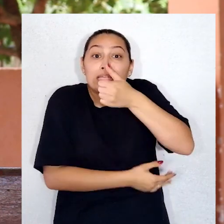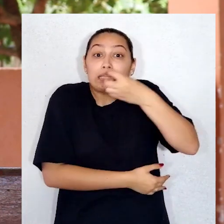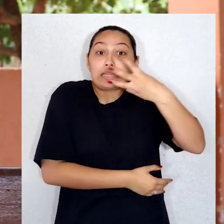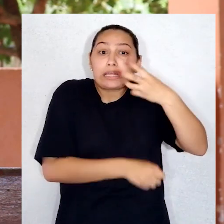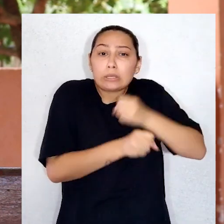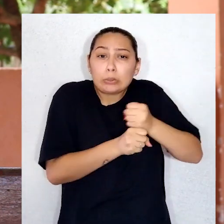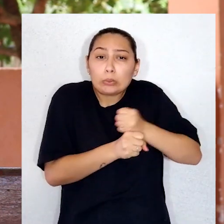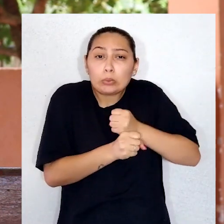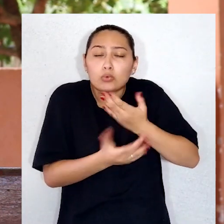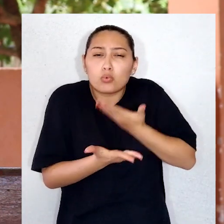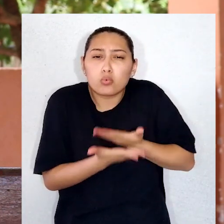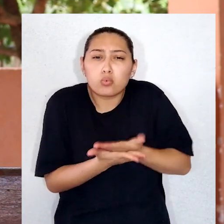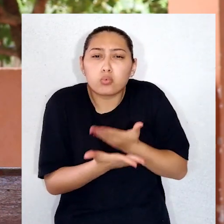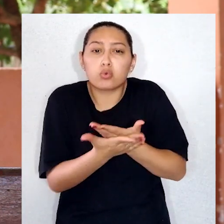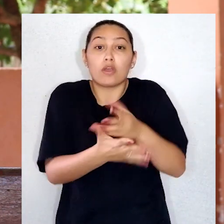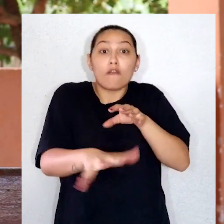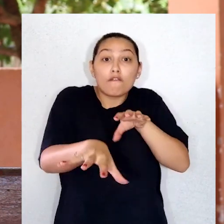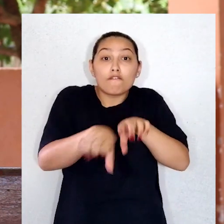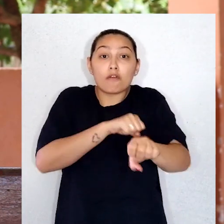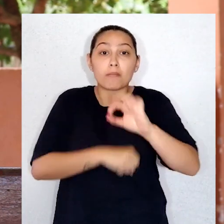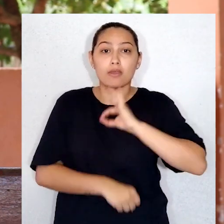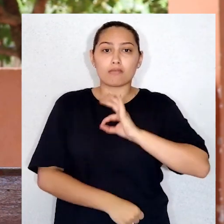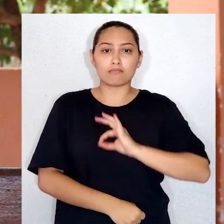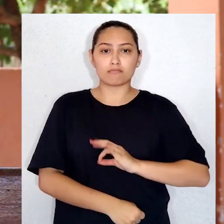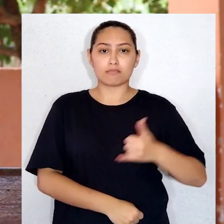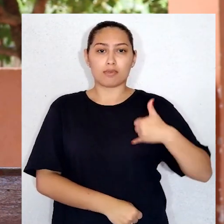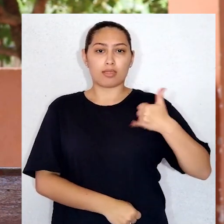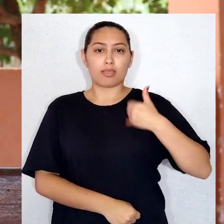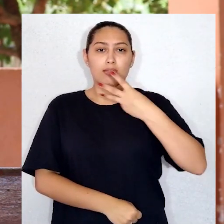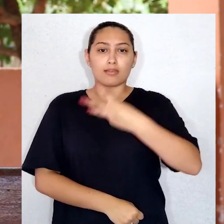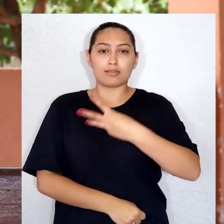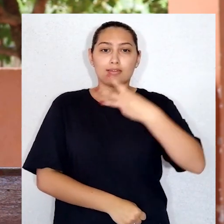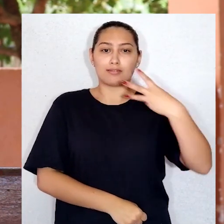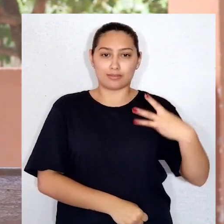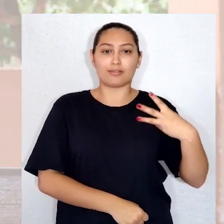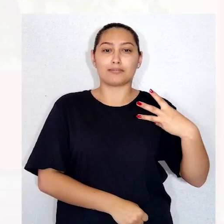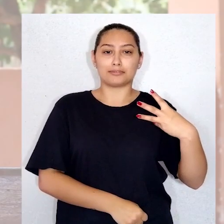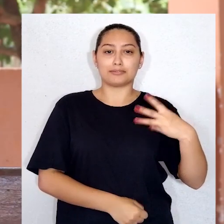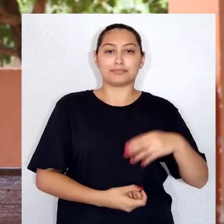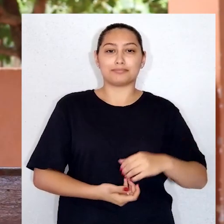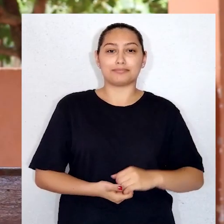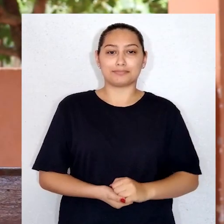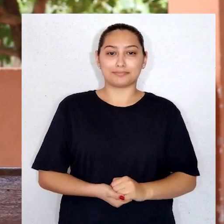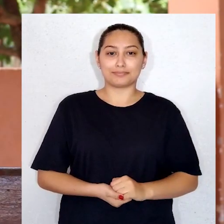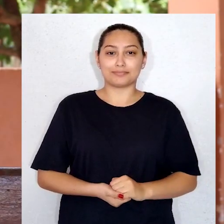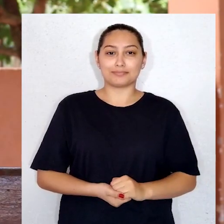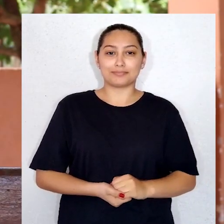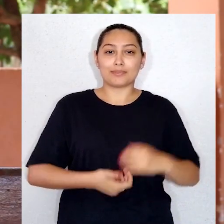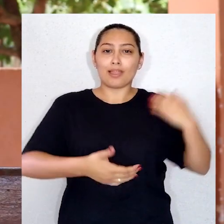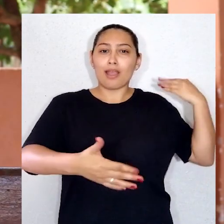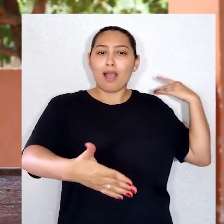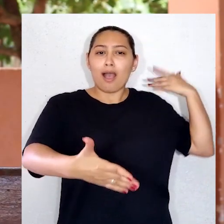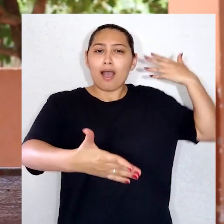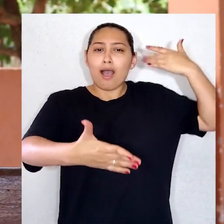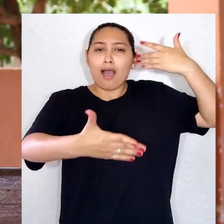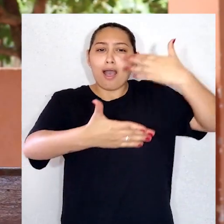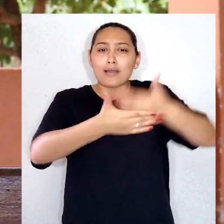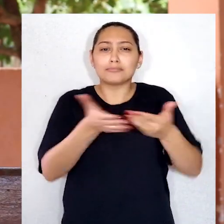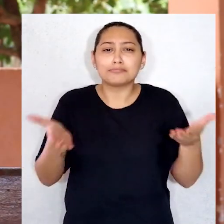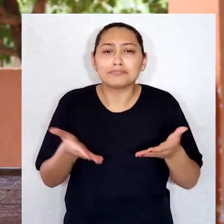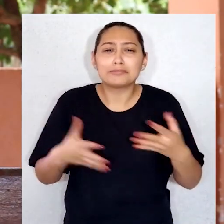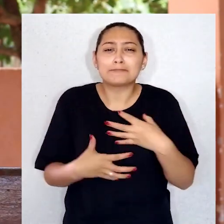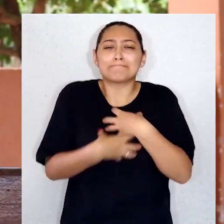13 anos e tornei-me padre com 33 anos. Até agora me sinto